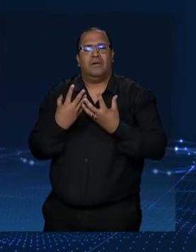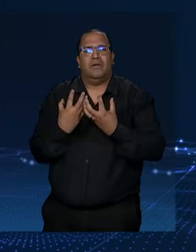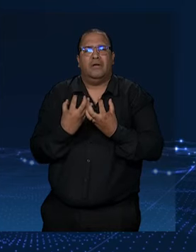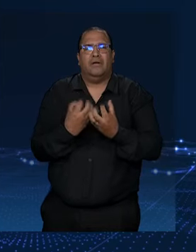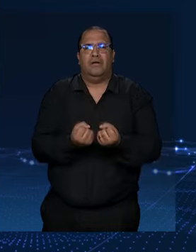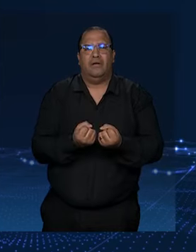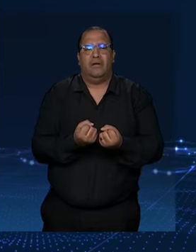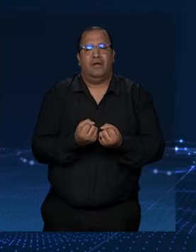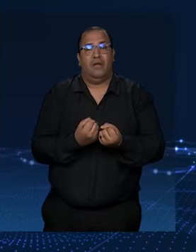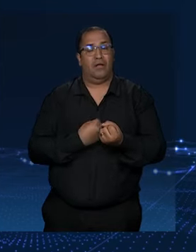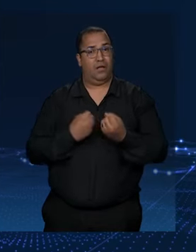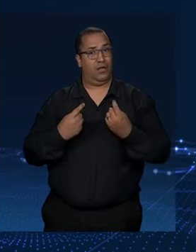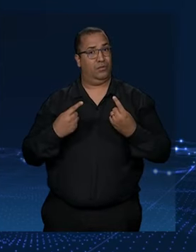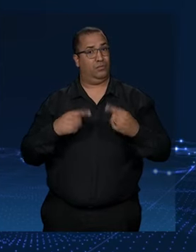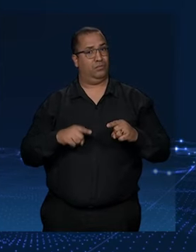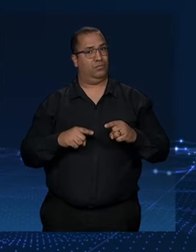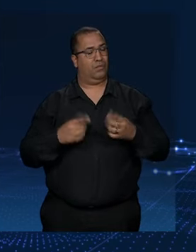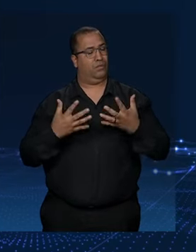reeleição? Eu sou contra.